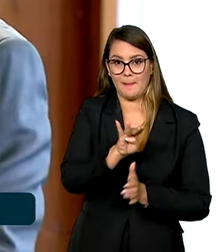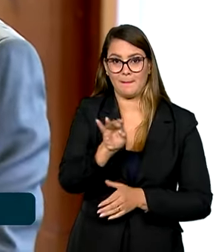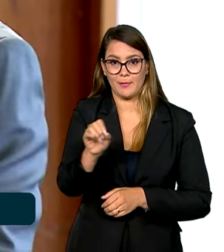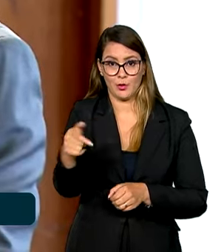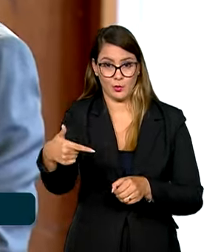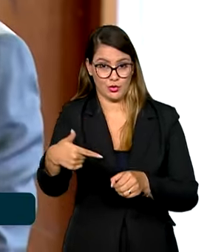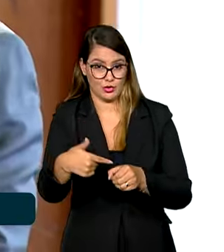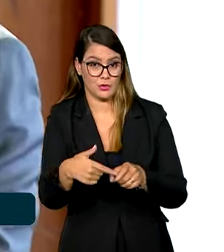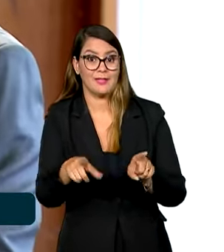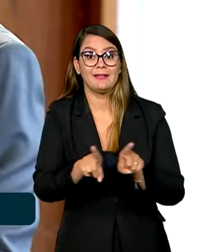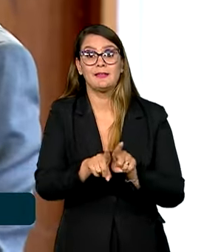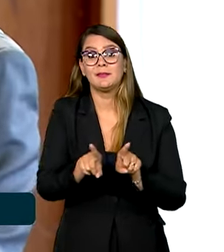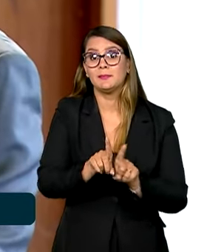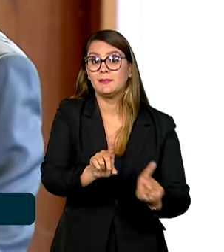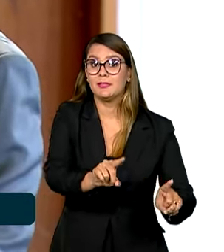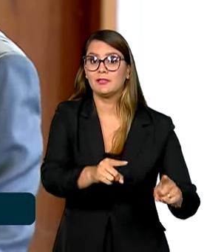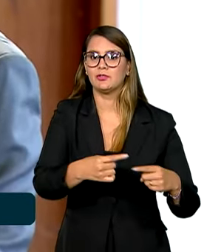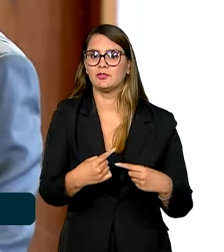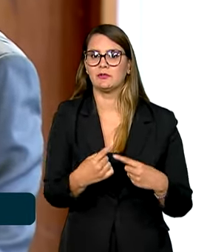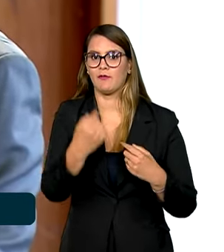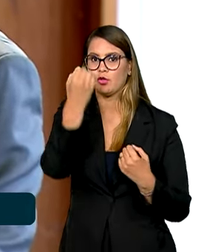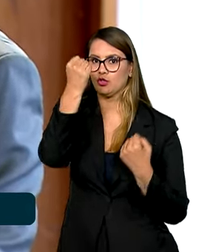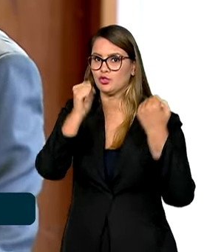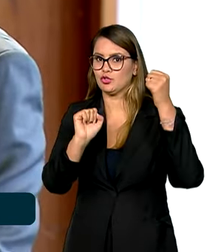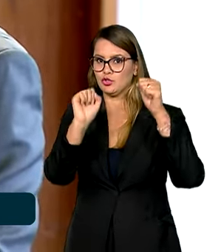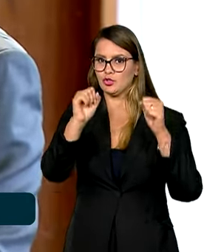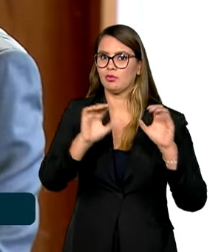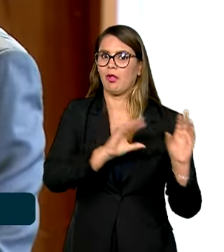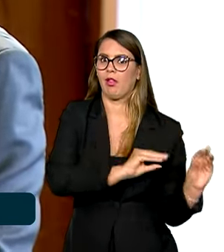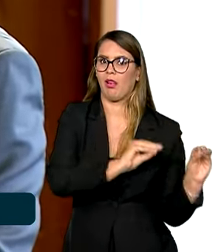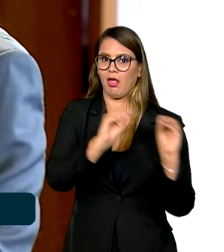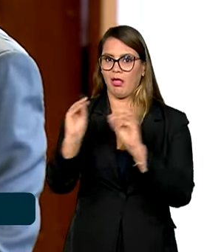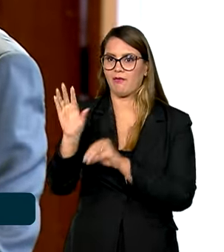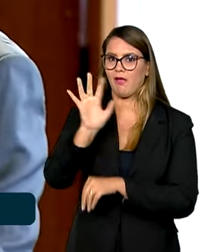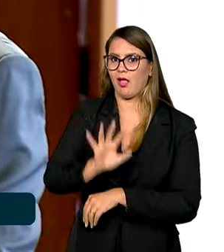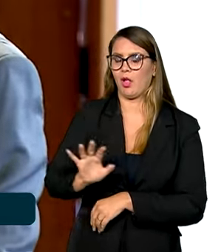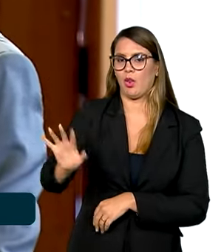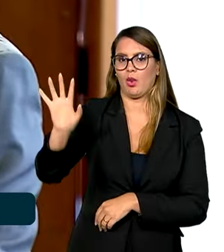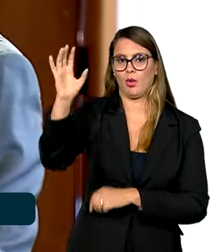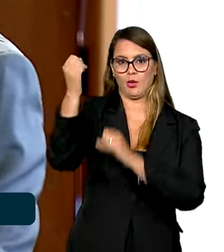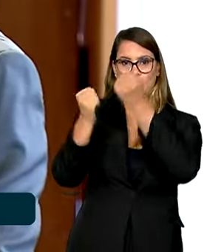e temos o desafio também de puxar a indústria para essas regiões, que é industrializar o Nordeste.